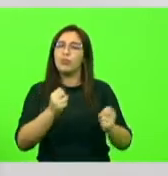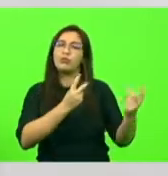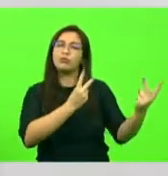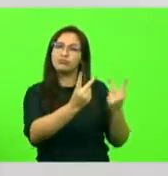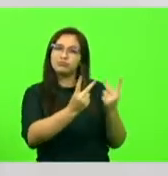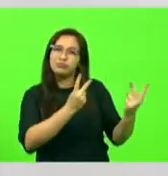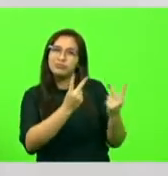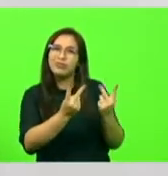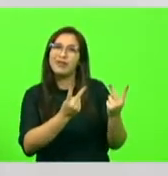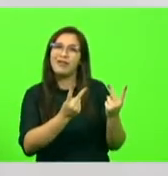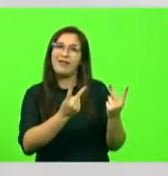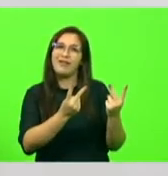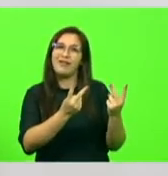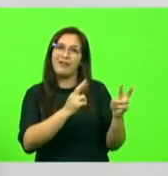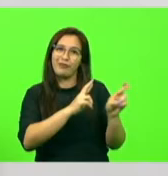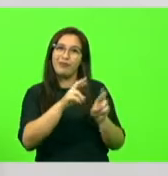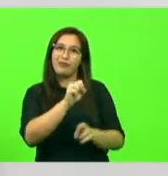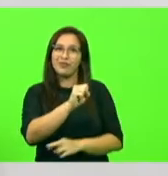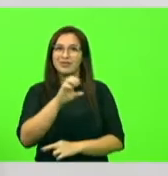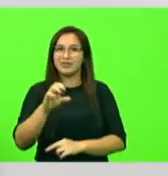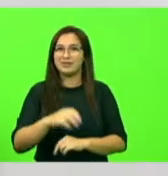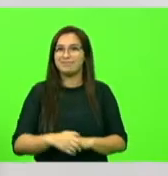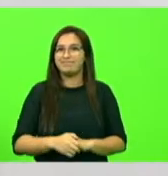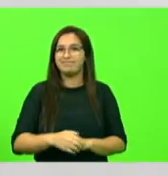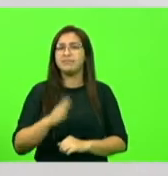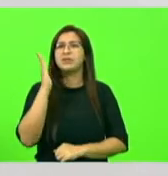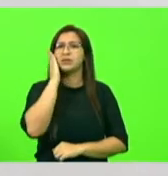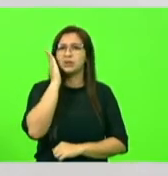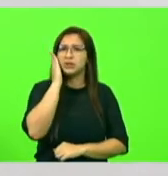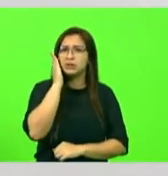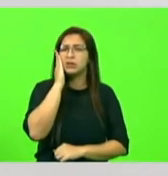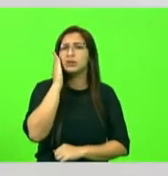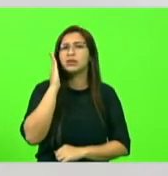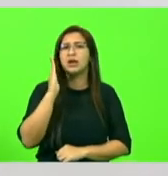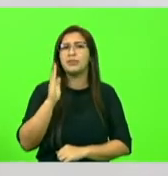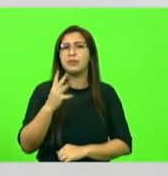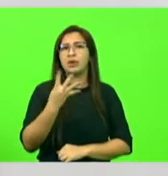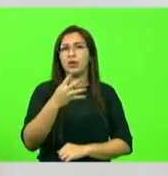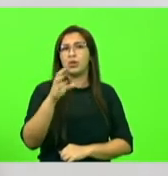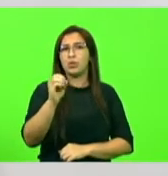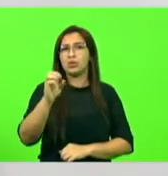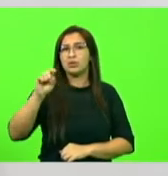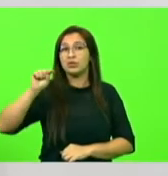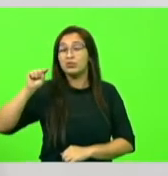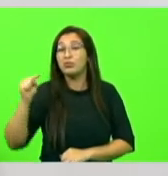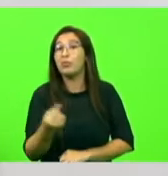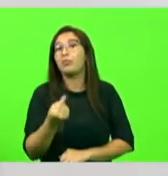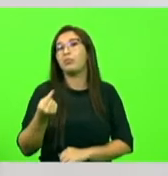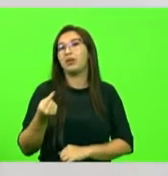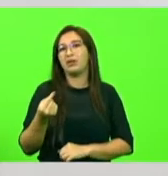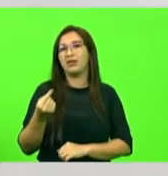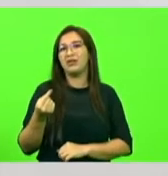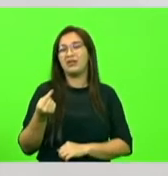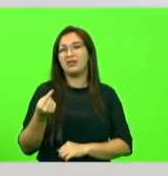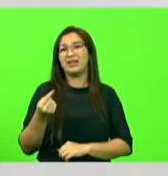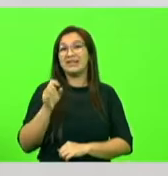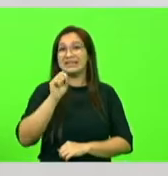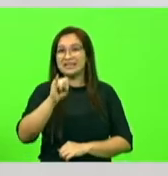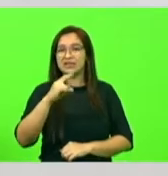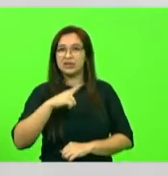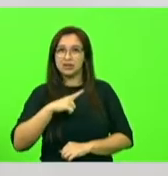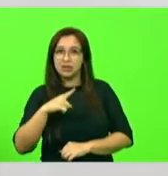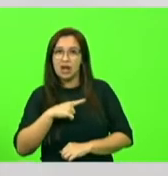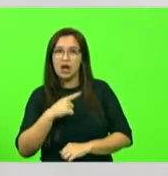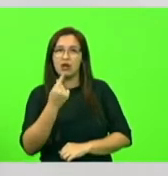Não vai, nós sabemos que não. 400 milhões, vamos pôr esse dinheiro, deputado, se tiver parte